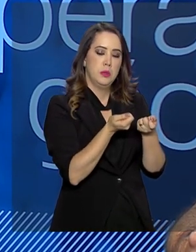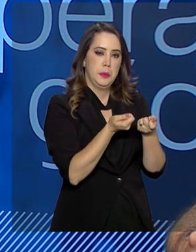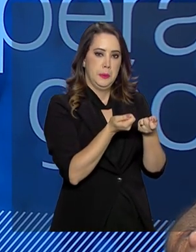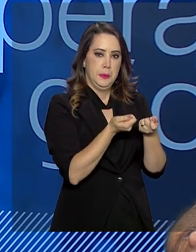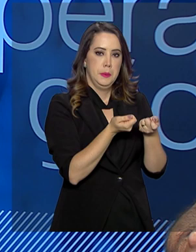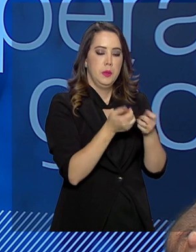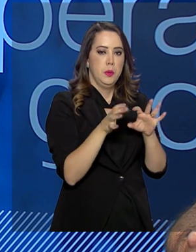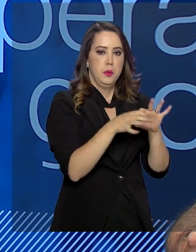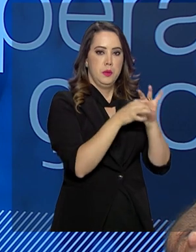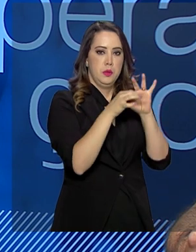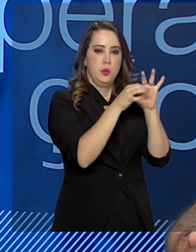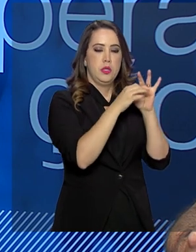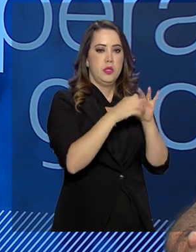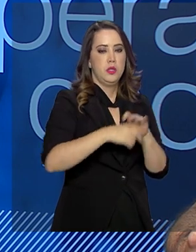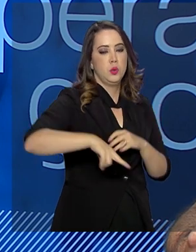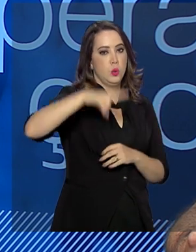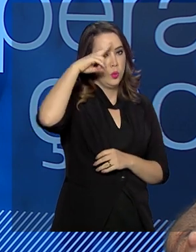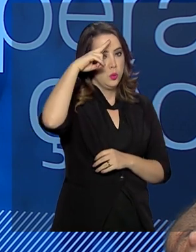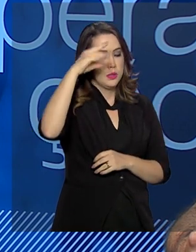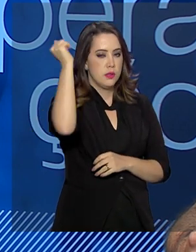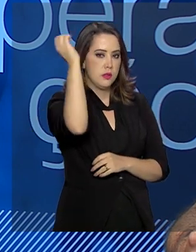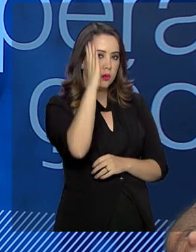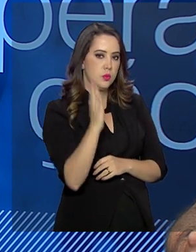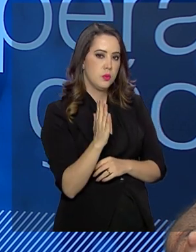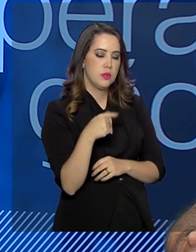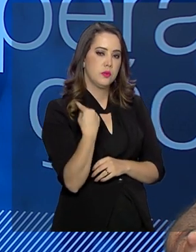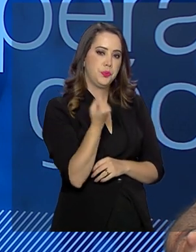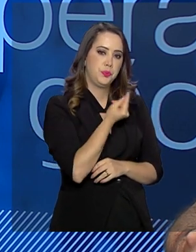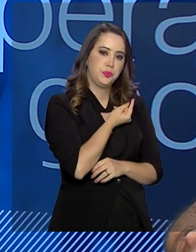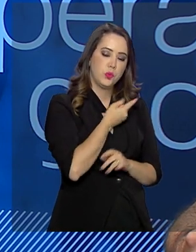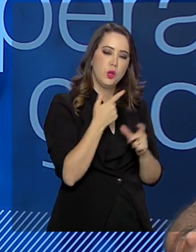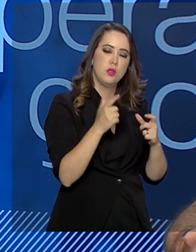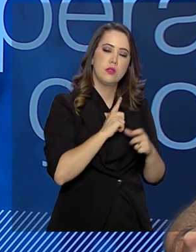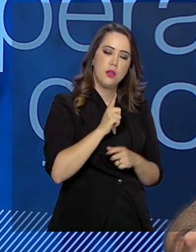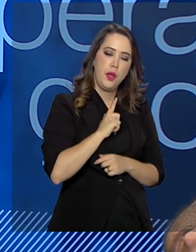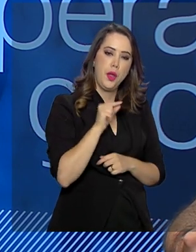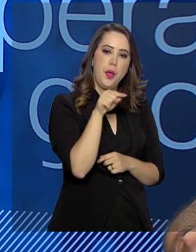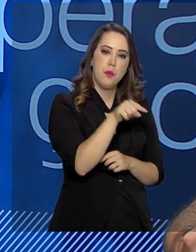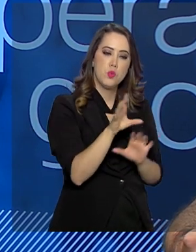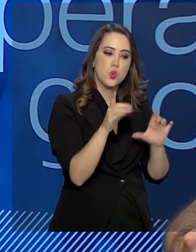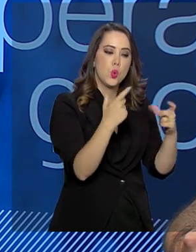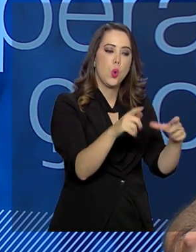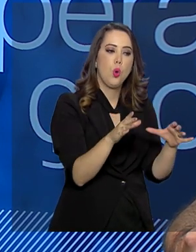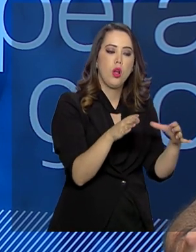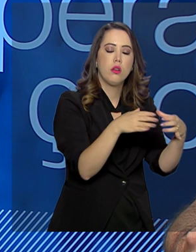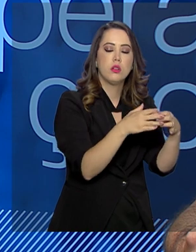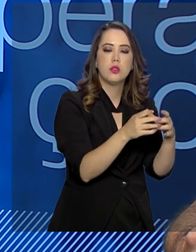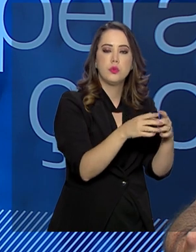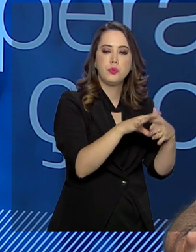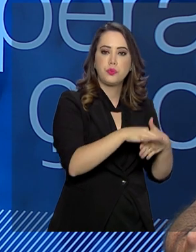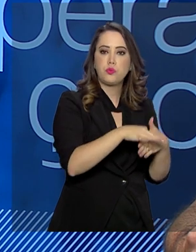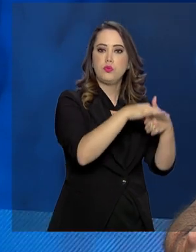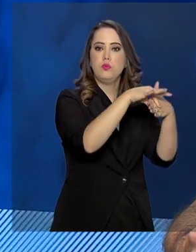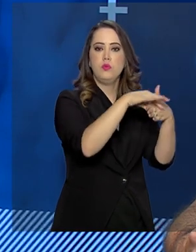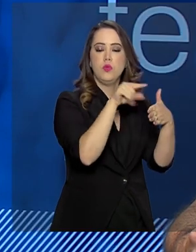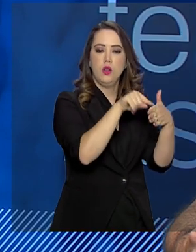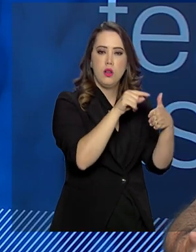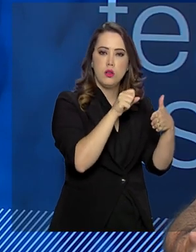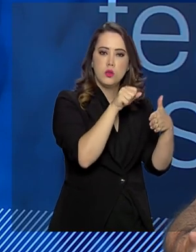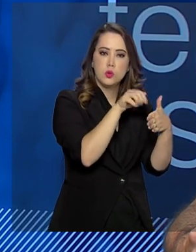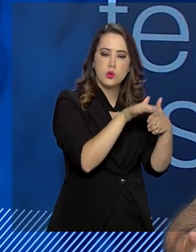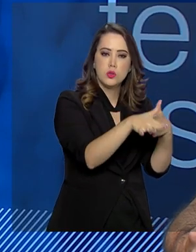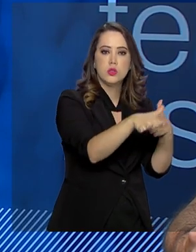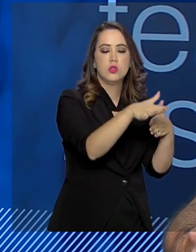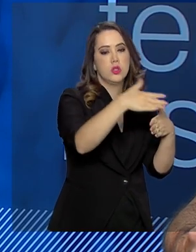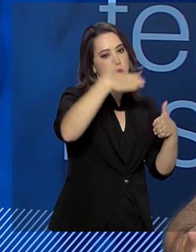em parceria com o Exército Brasileiro, onde nós vamos ter o Fusion Center como um centro de comando que vai se estender de Foz do